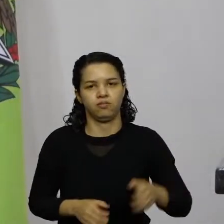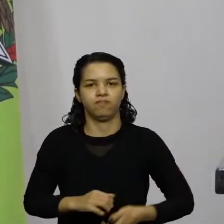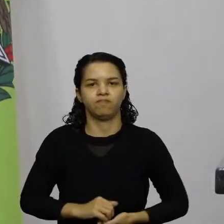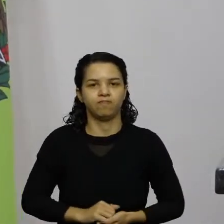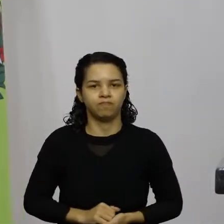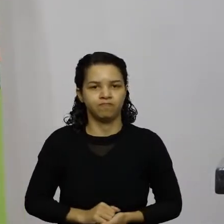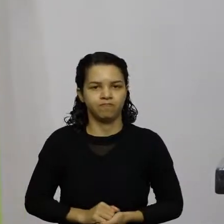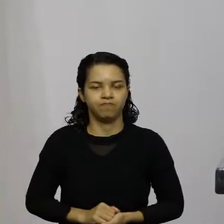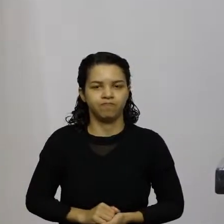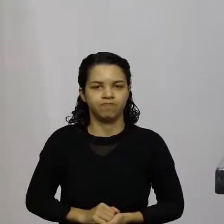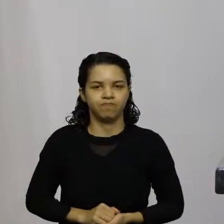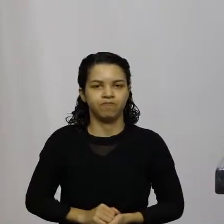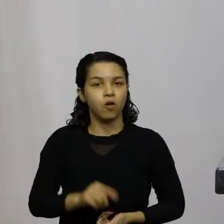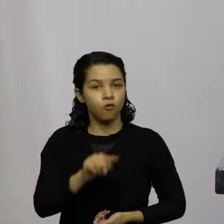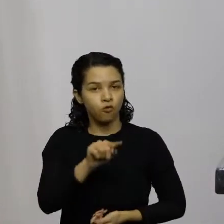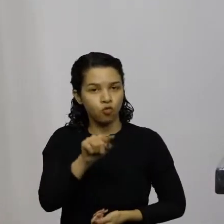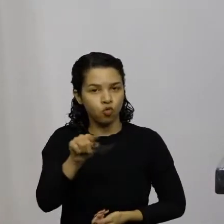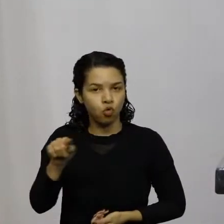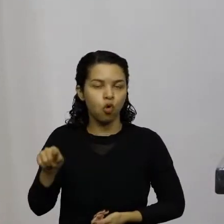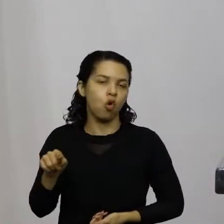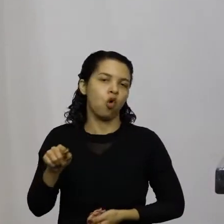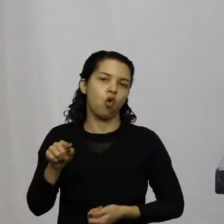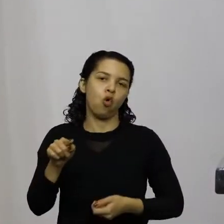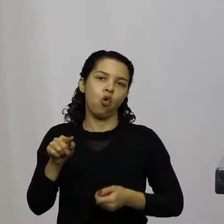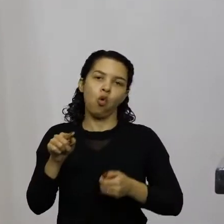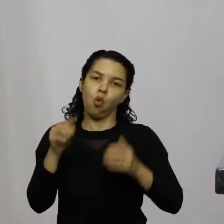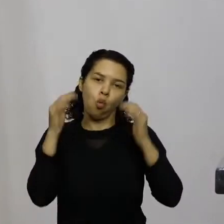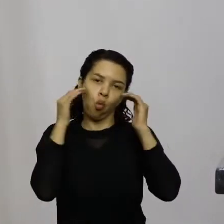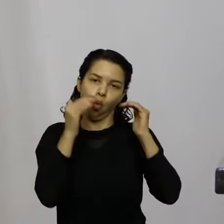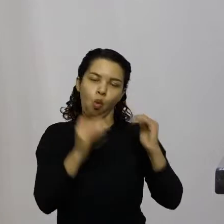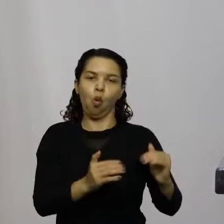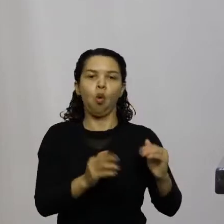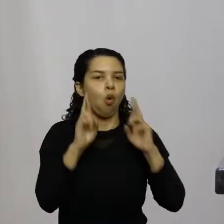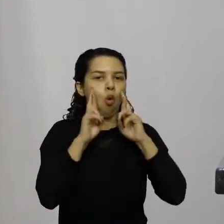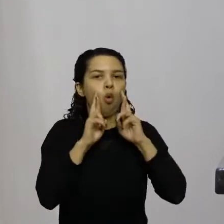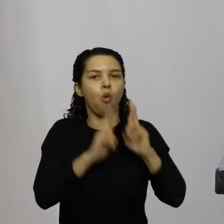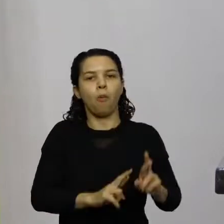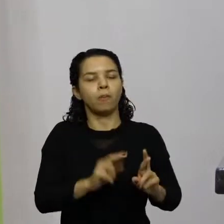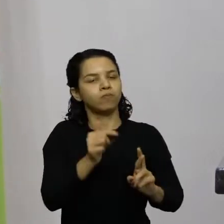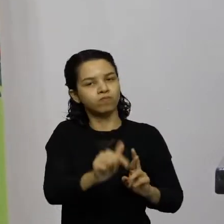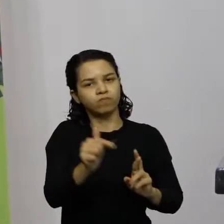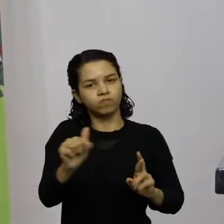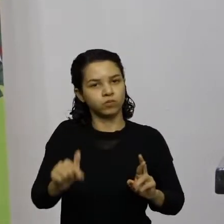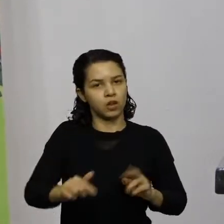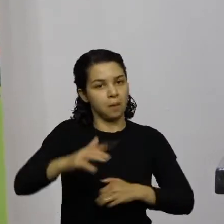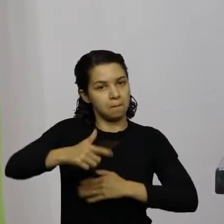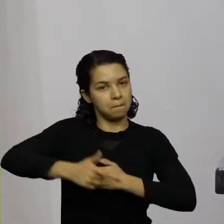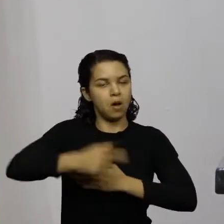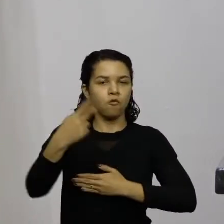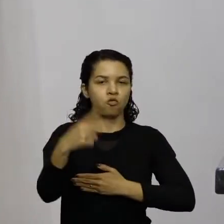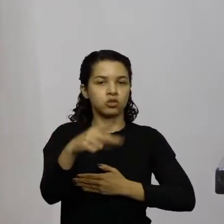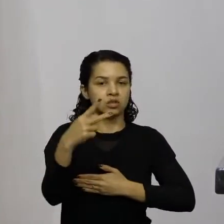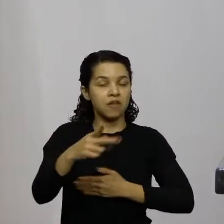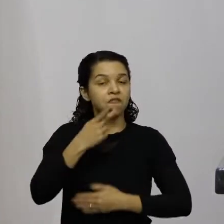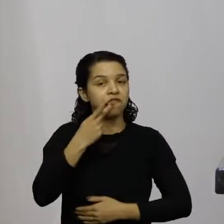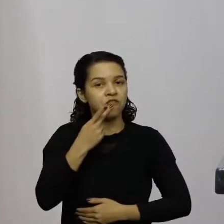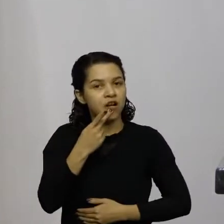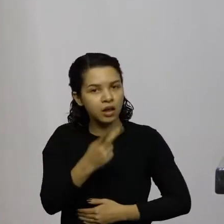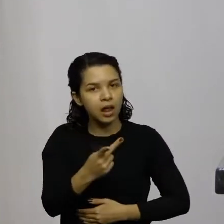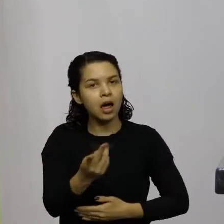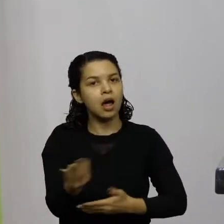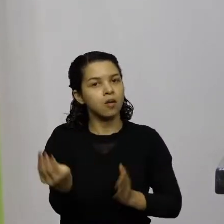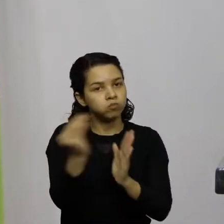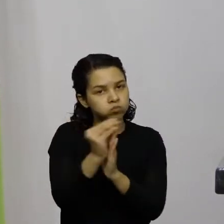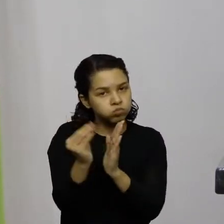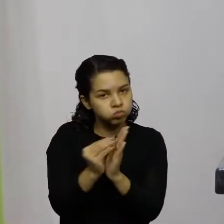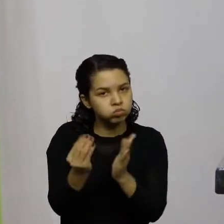vocês não estão honrando o que vocês deveriam de fazer que é falar nos altos dos processos